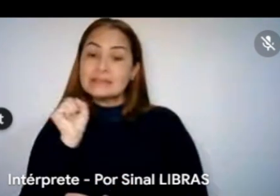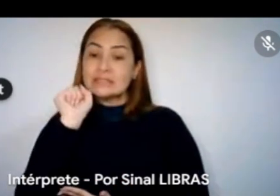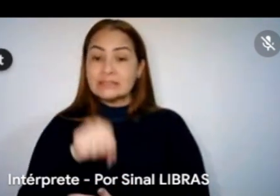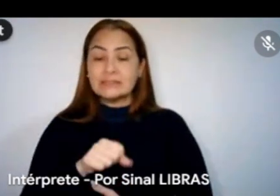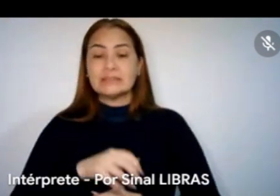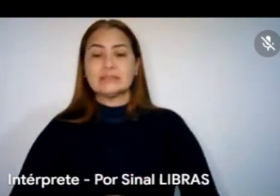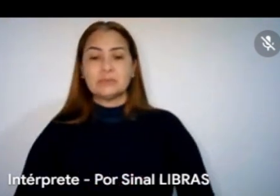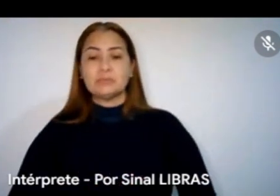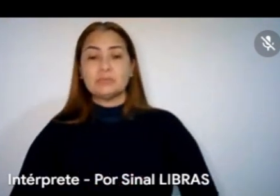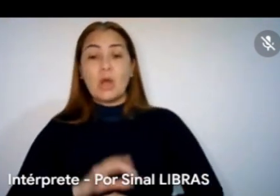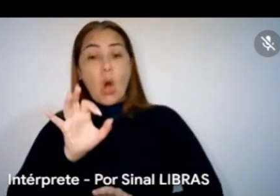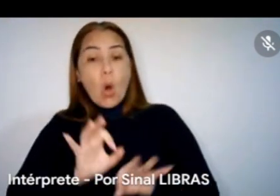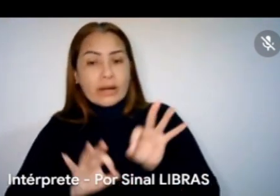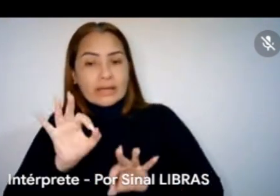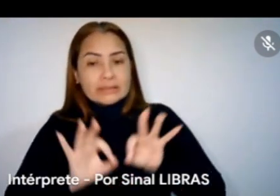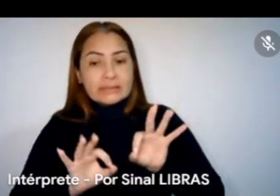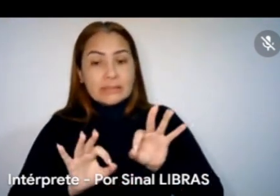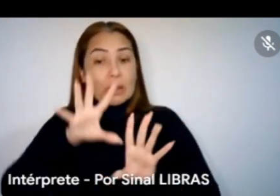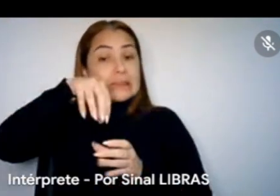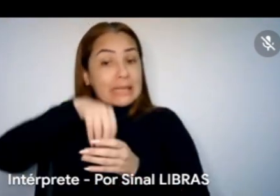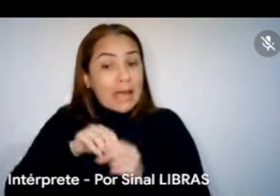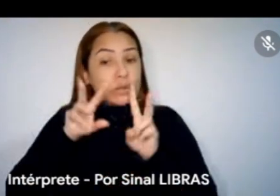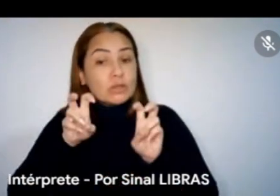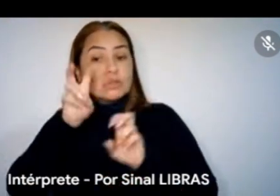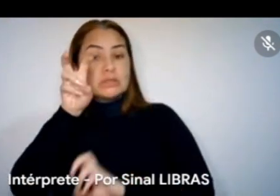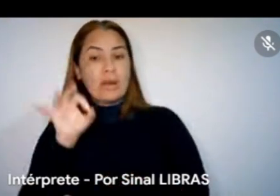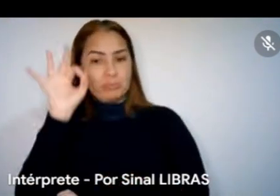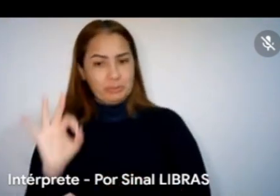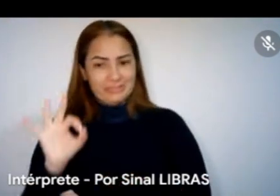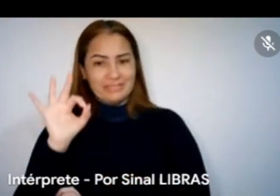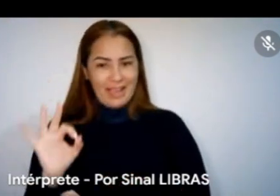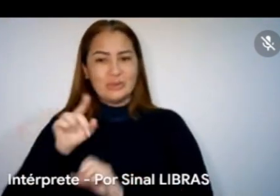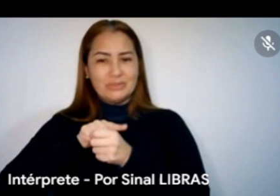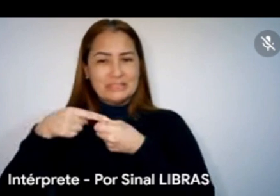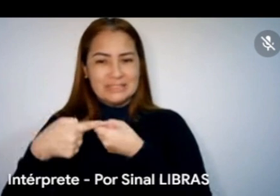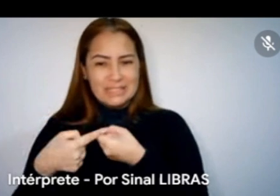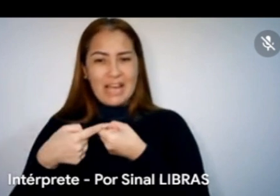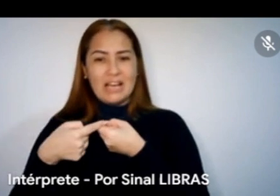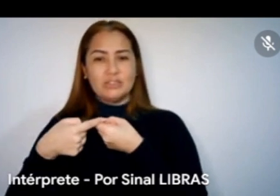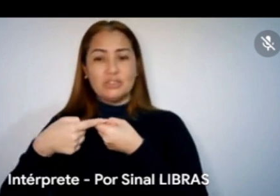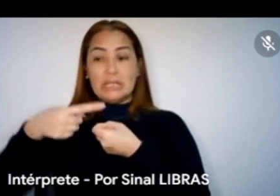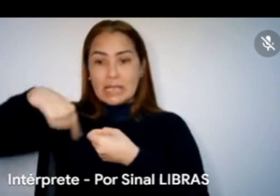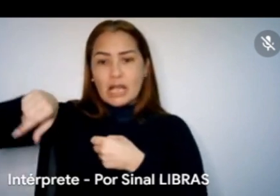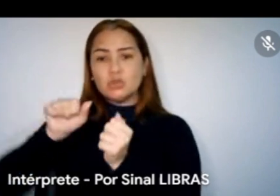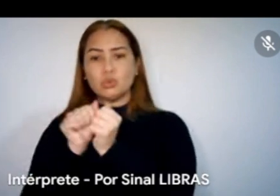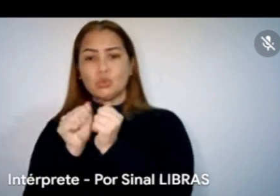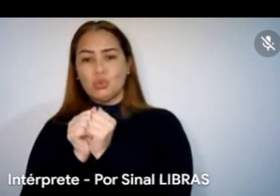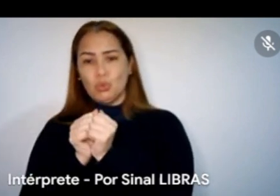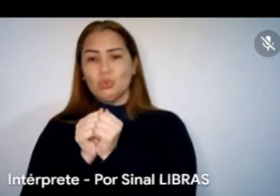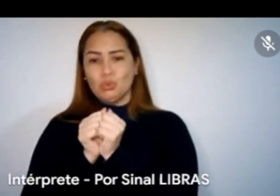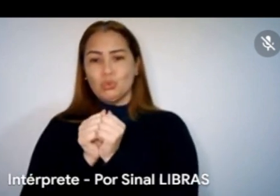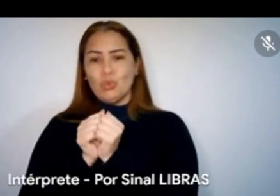pontuação dentro desse 50%, que seria a região metropolitana, que engloba Natal e Grande Natal, colocar 25